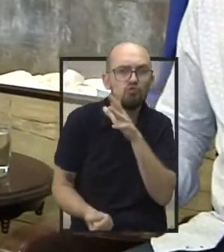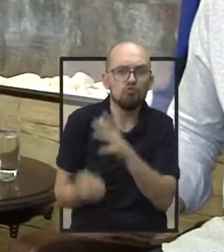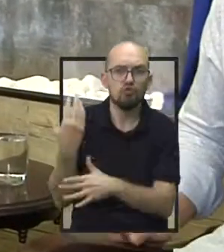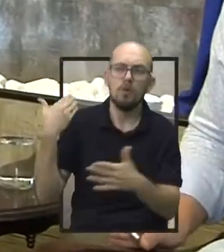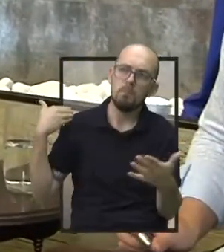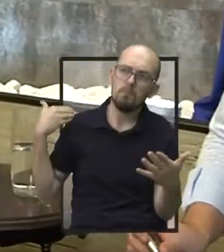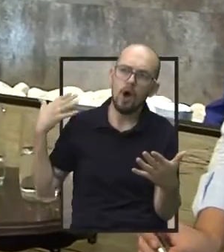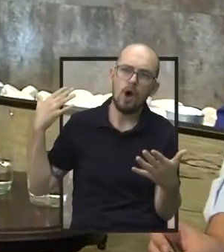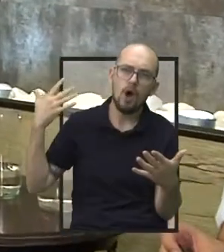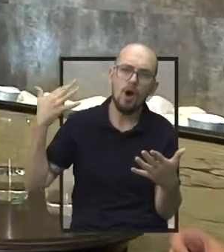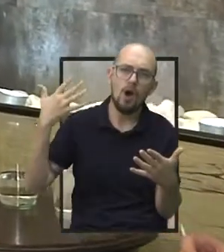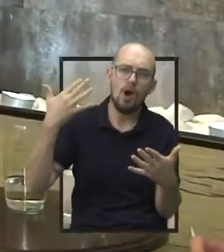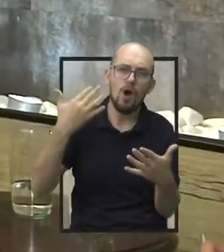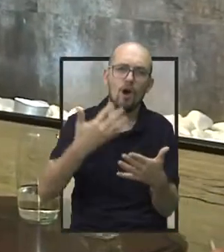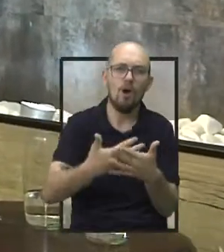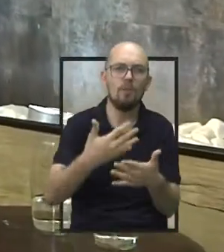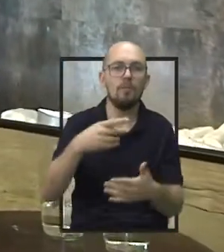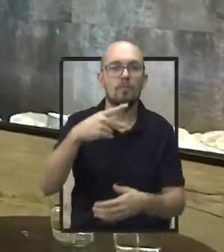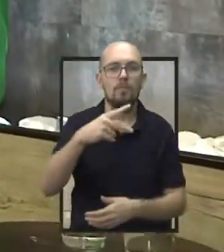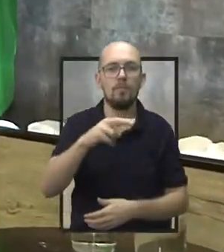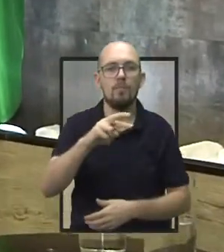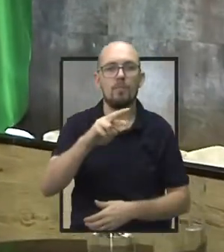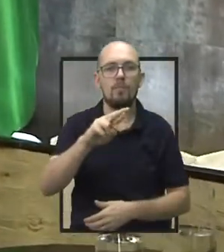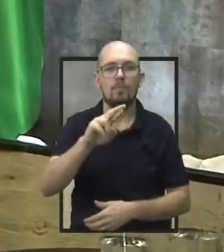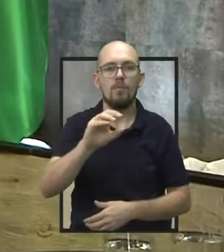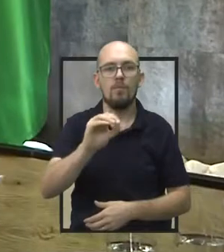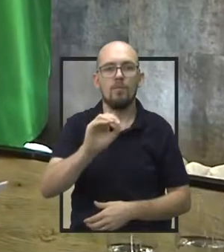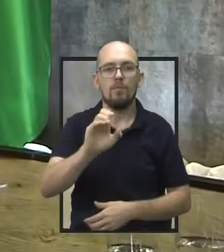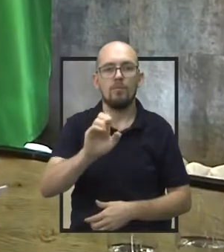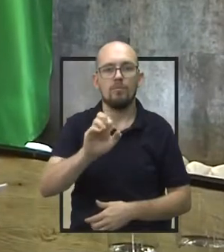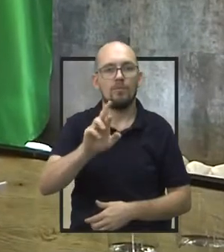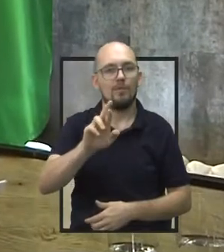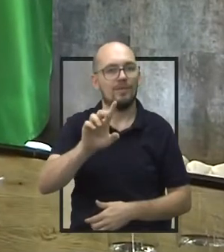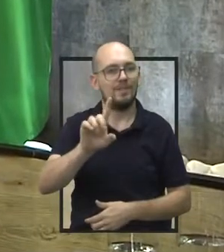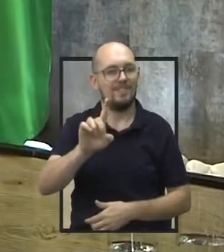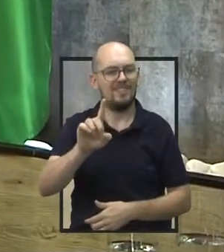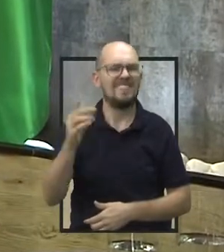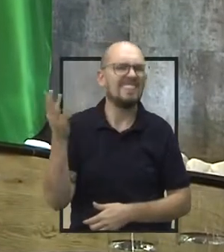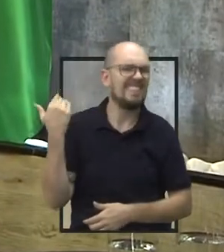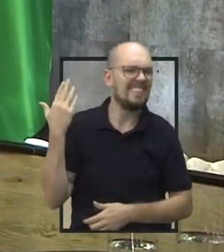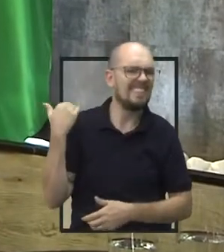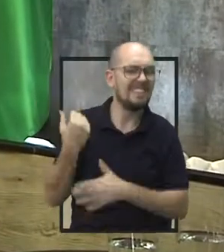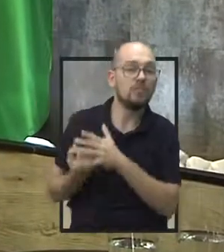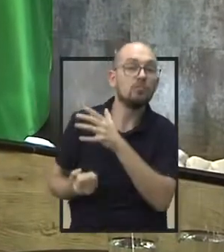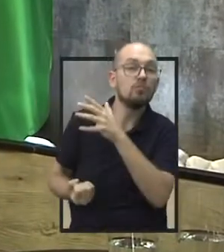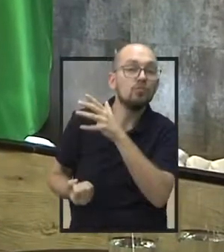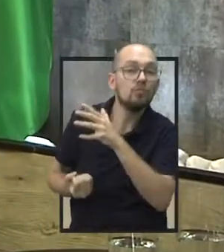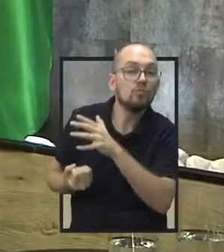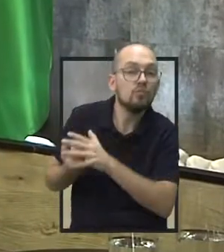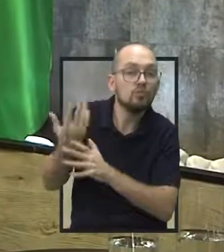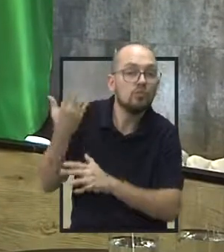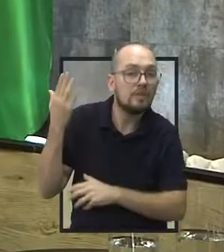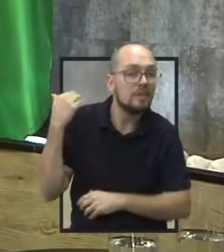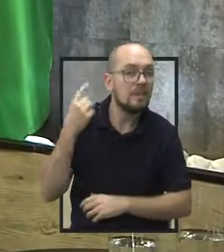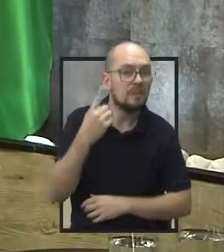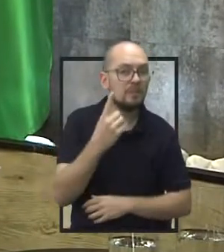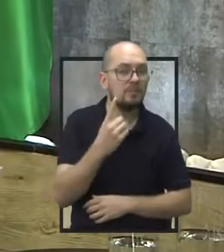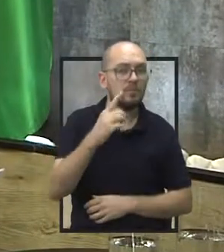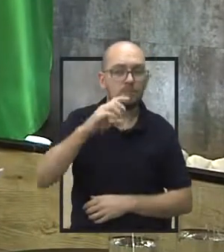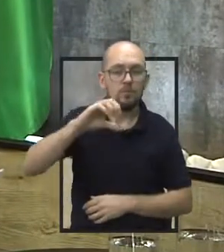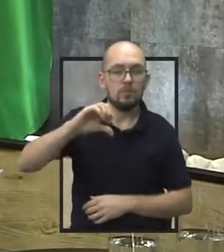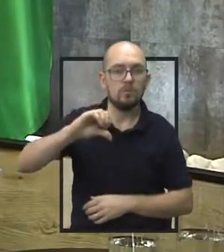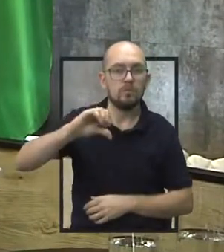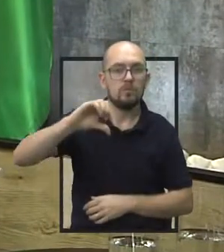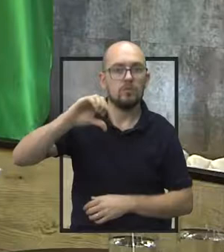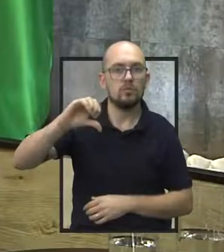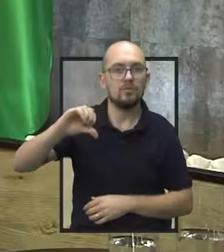assim, de PROED em nossa cidade, quando foi criado o programa PROED em nossa cidade, em 1999.